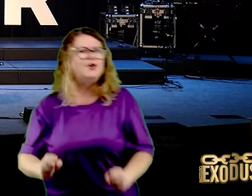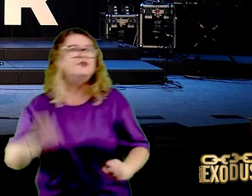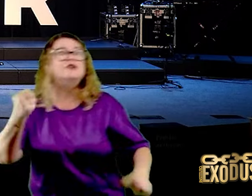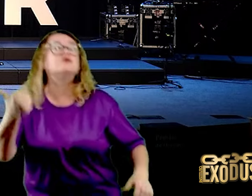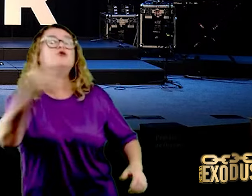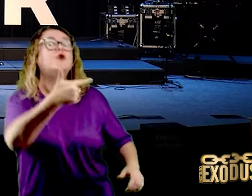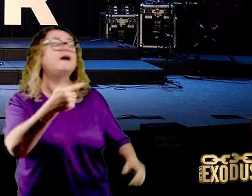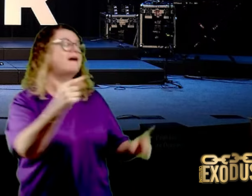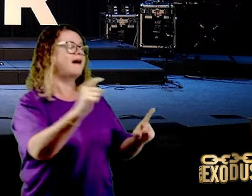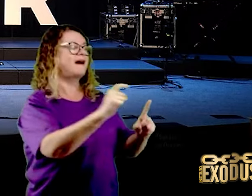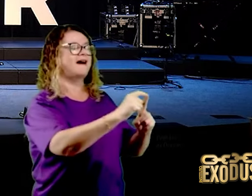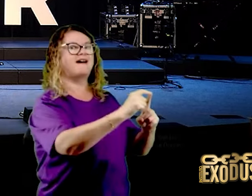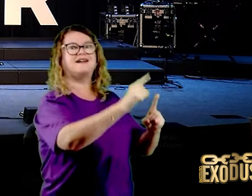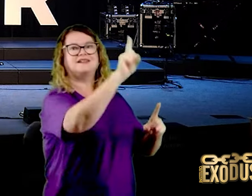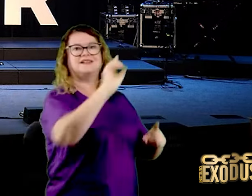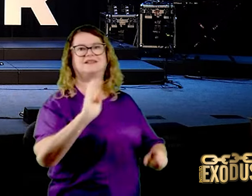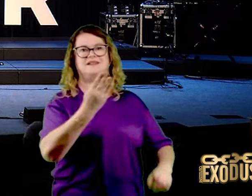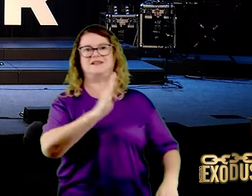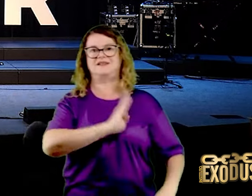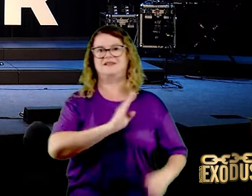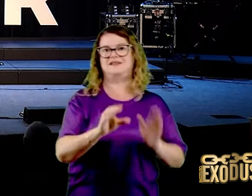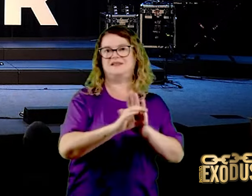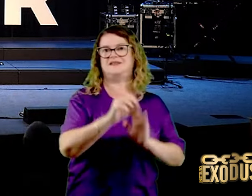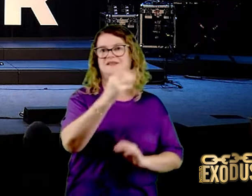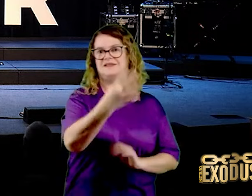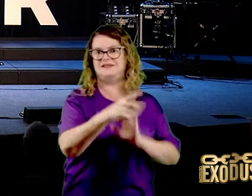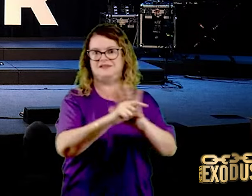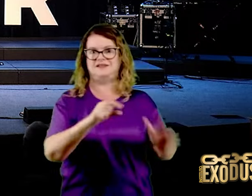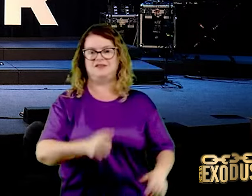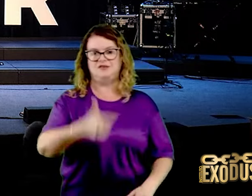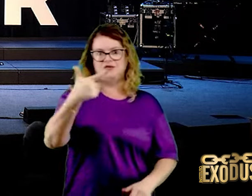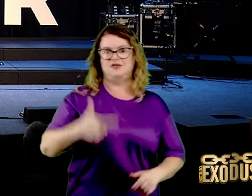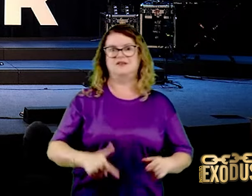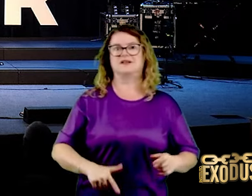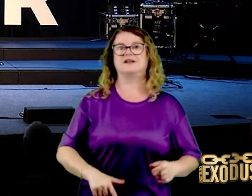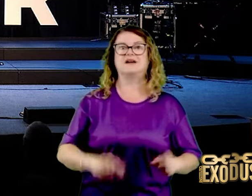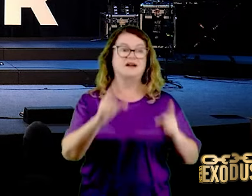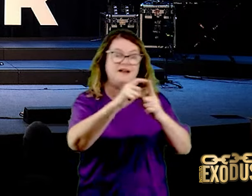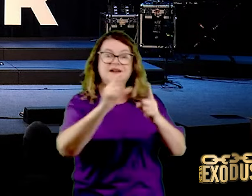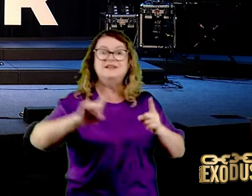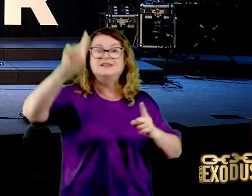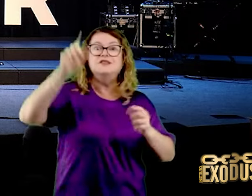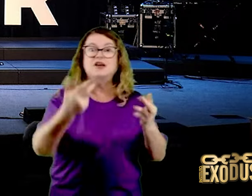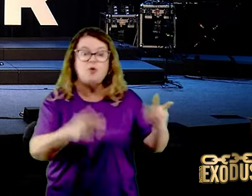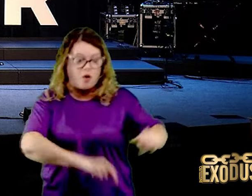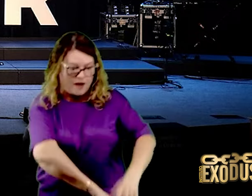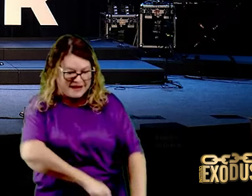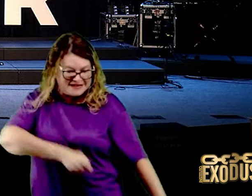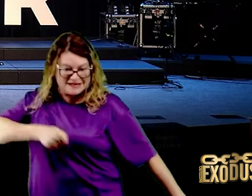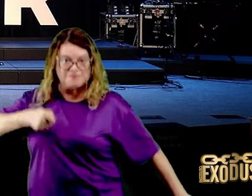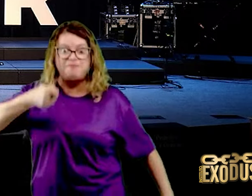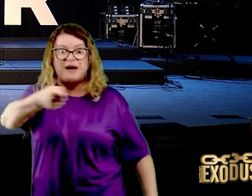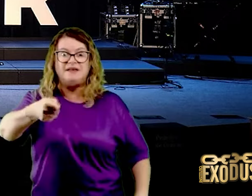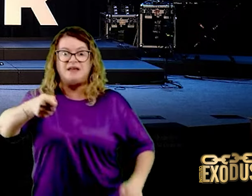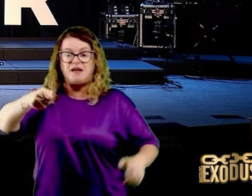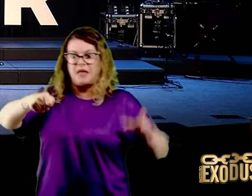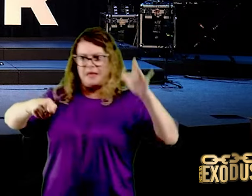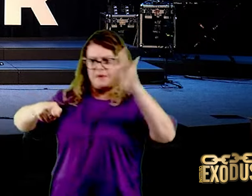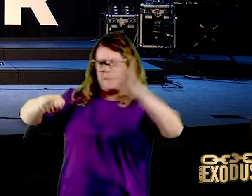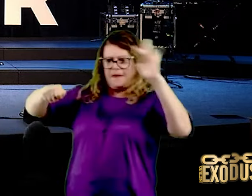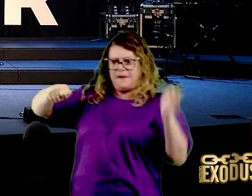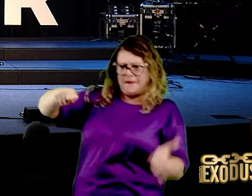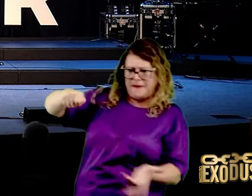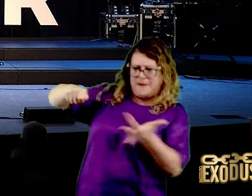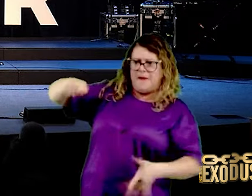4, verso 12, diz que a palavra de Deus é uma espada afiada, de dois gumes, de dois fios. Ela é